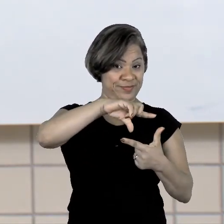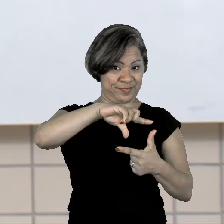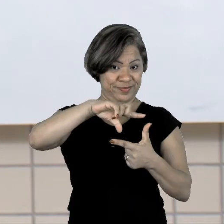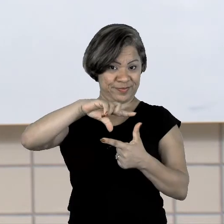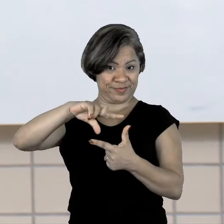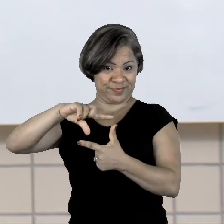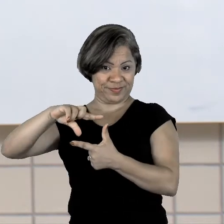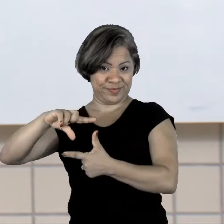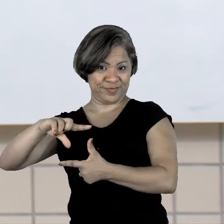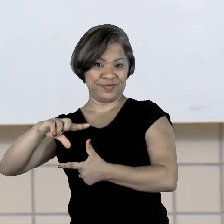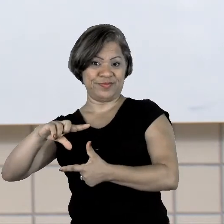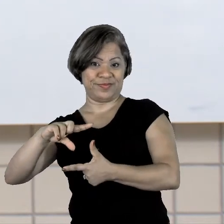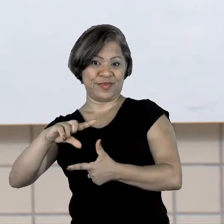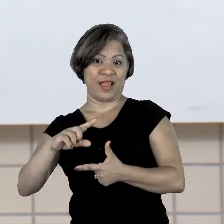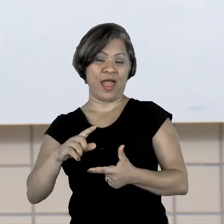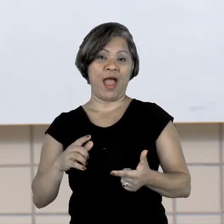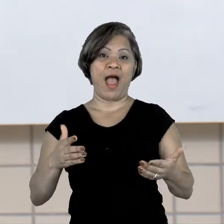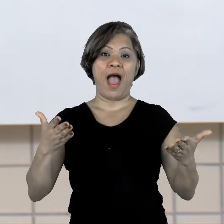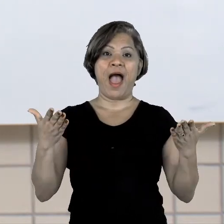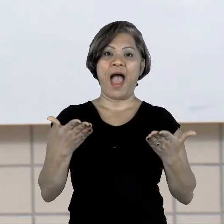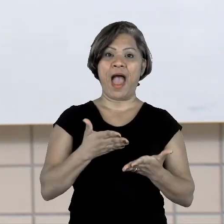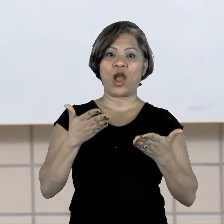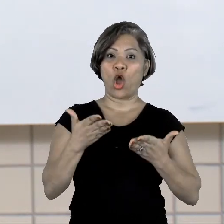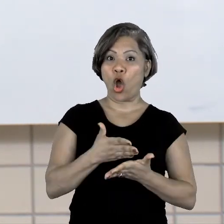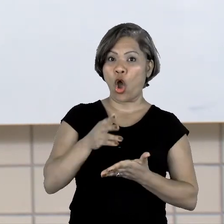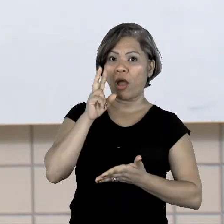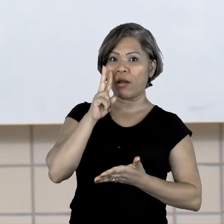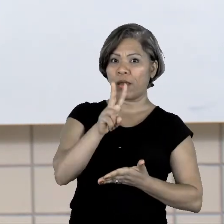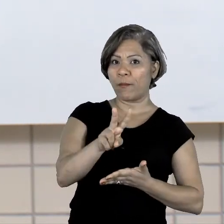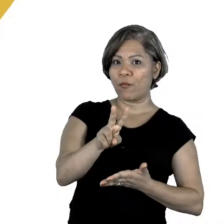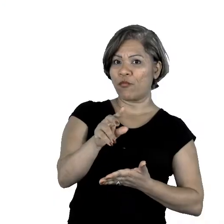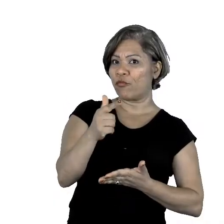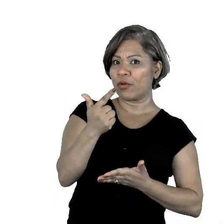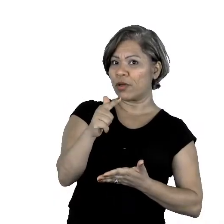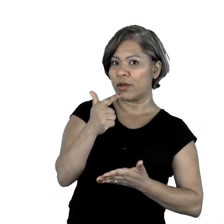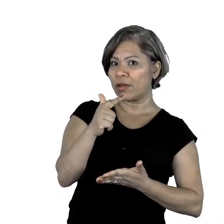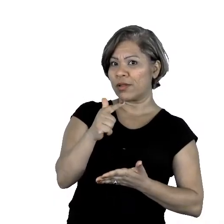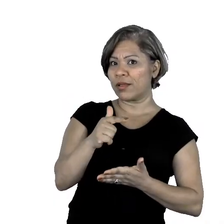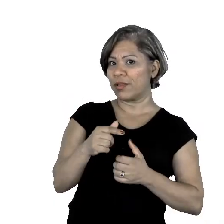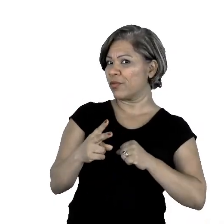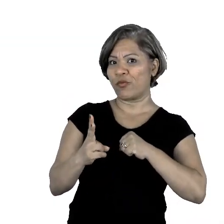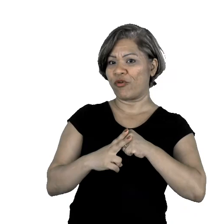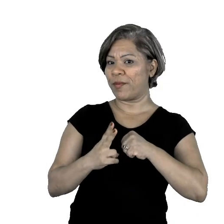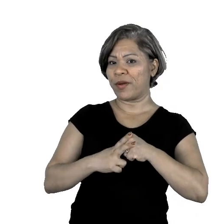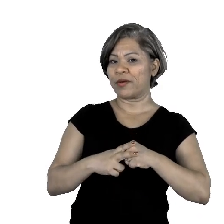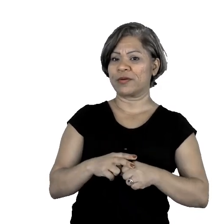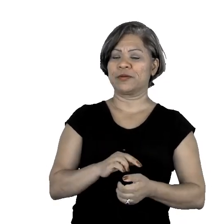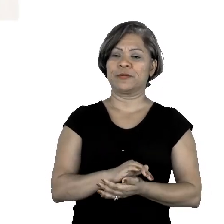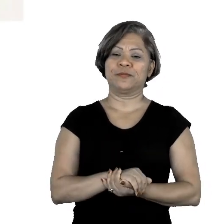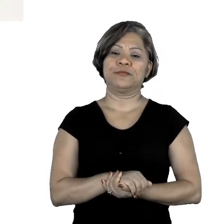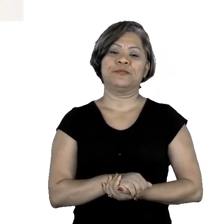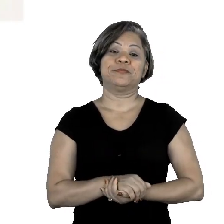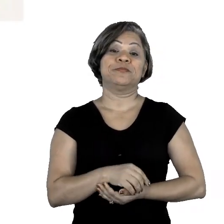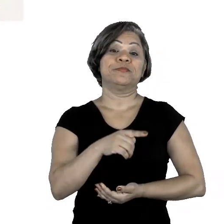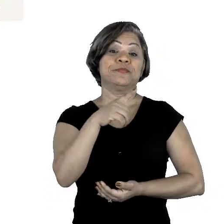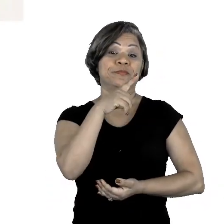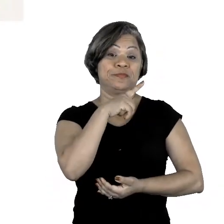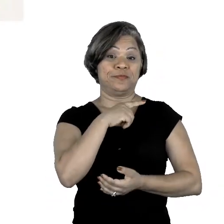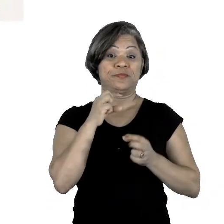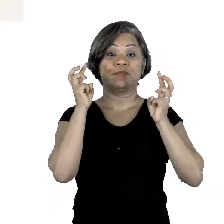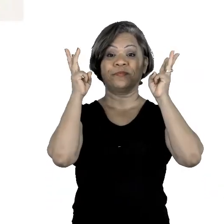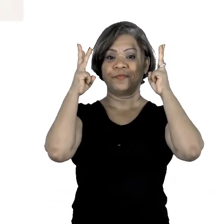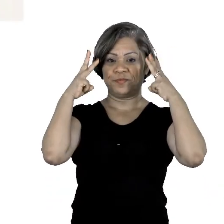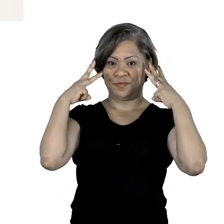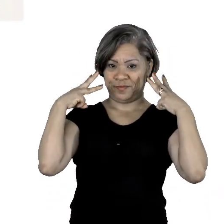apenas com a linguagem não verbal. Acompanhe. Nós temos aí a Magali se aproximando toda